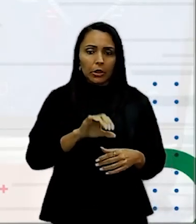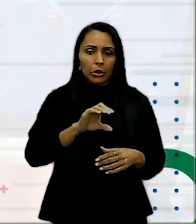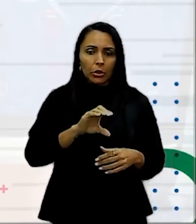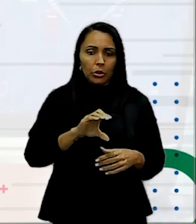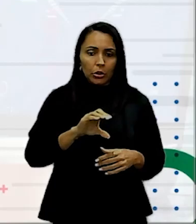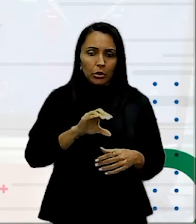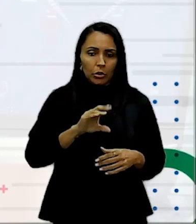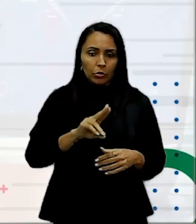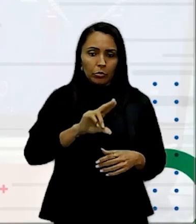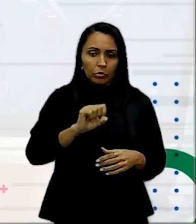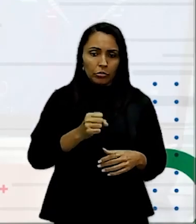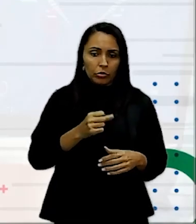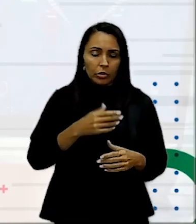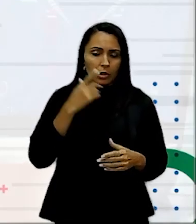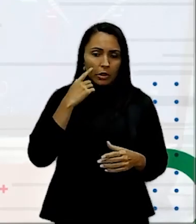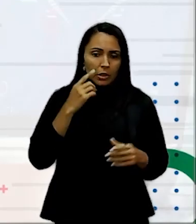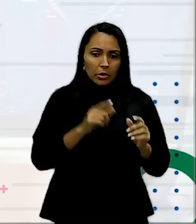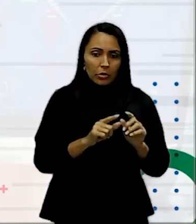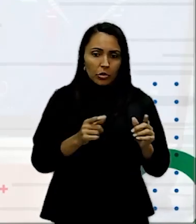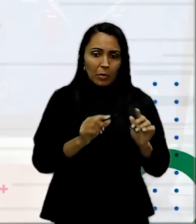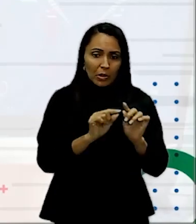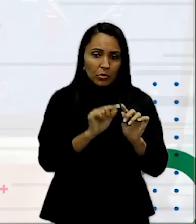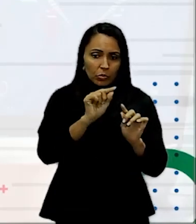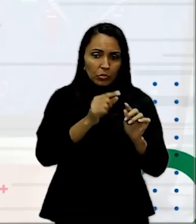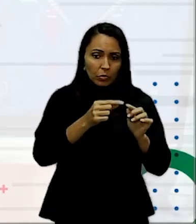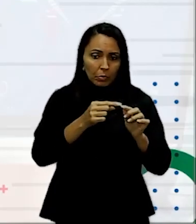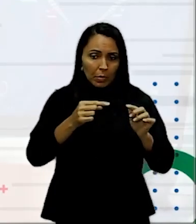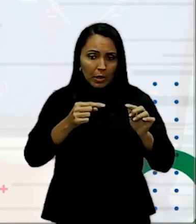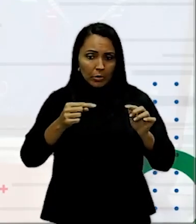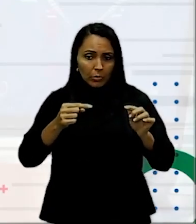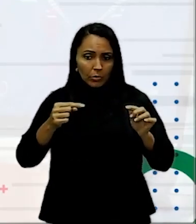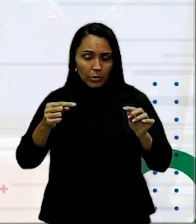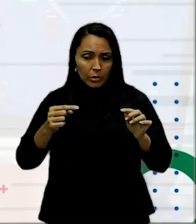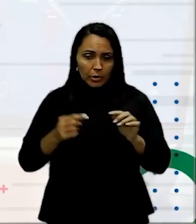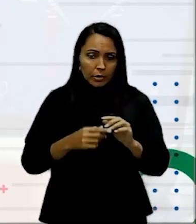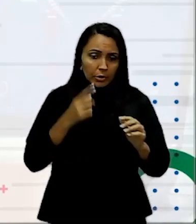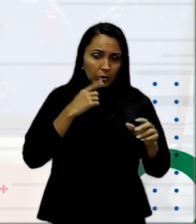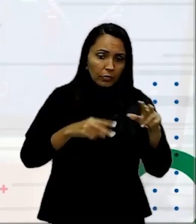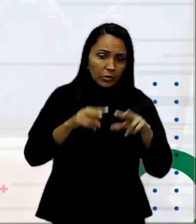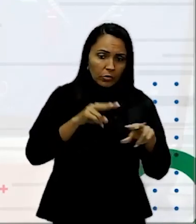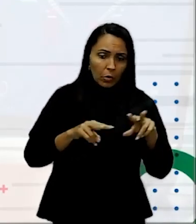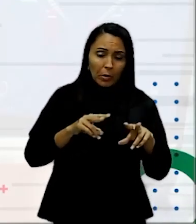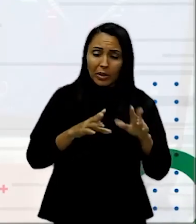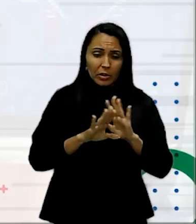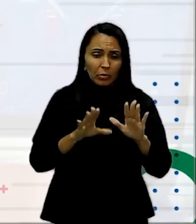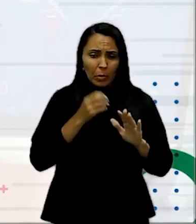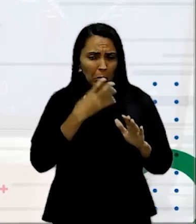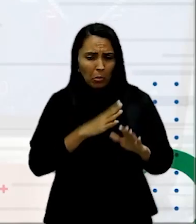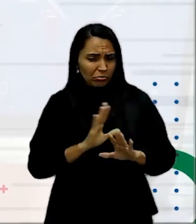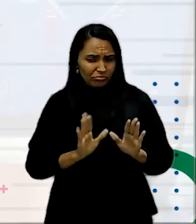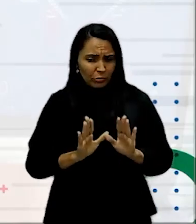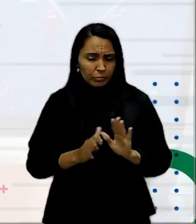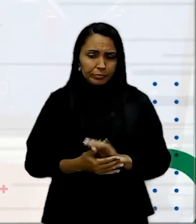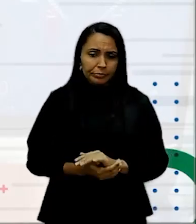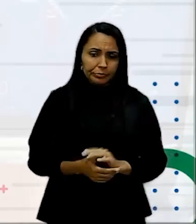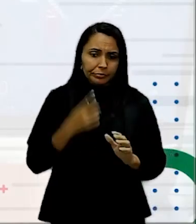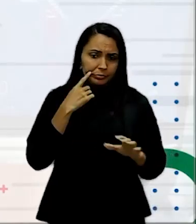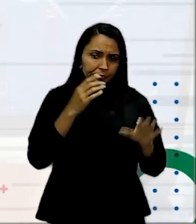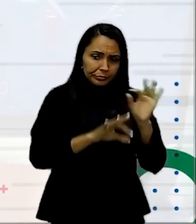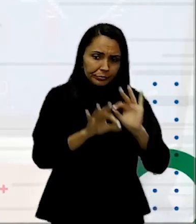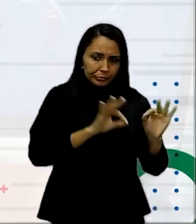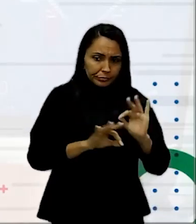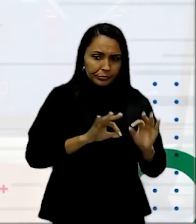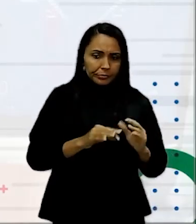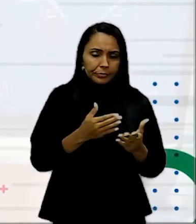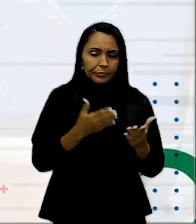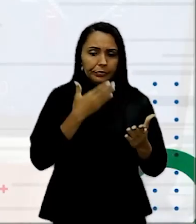espaços maiores do que o normal Isso visualmente não fica interessante Para corrigir isso, a gente pode